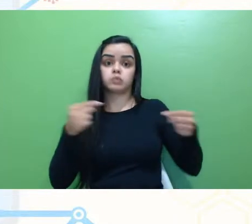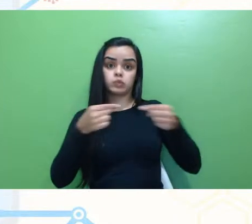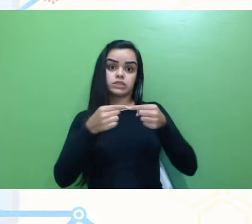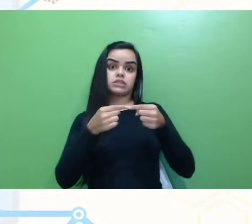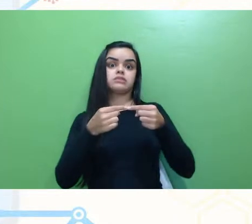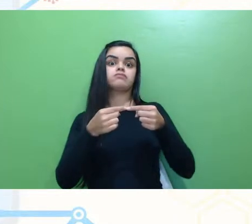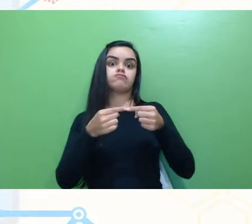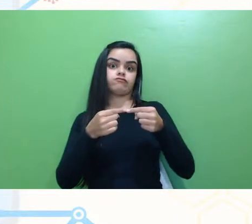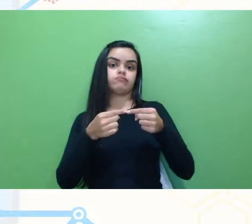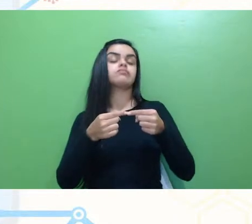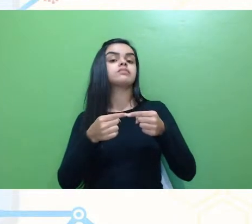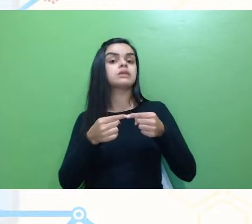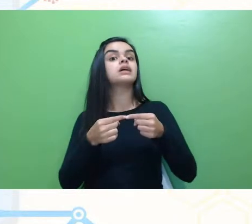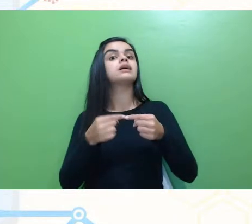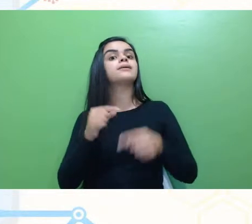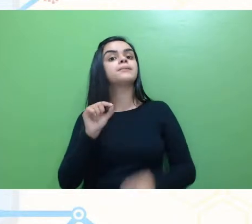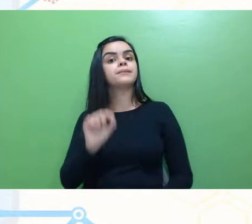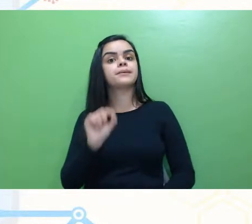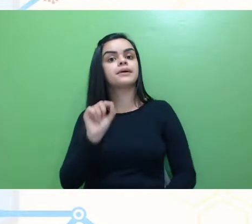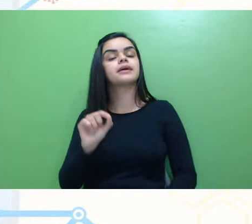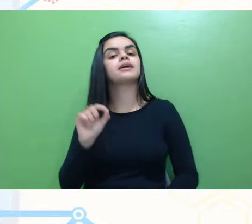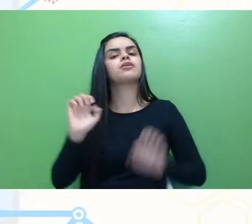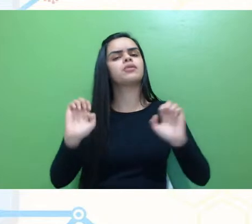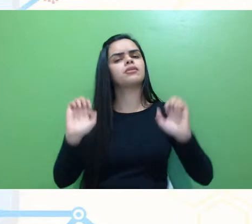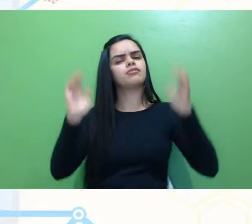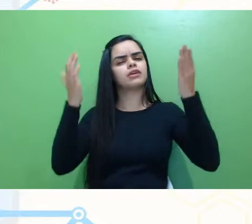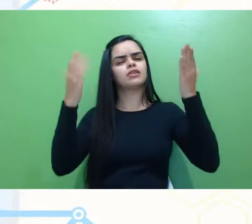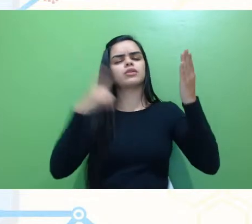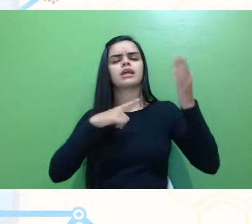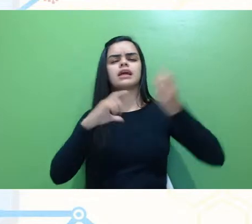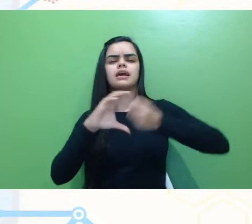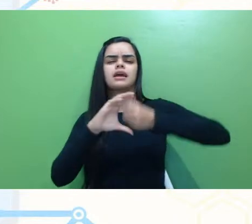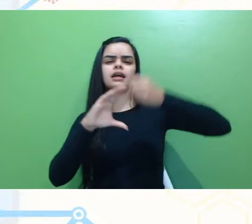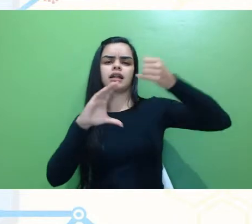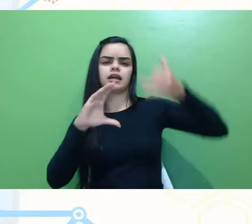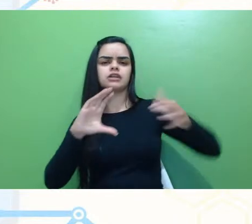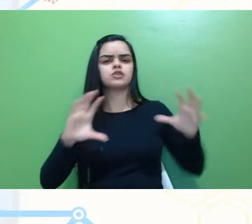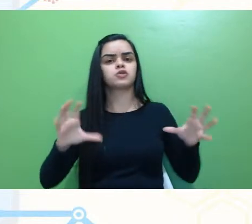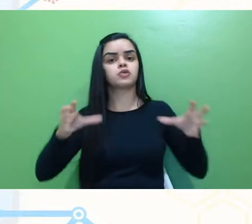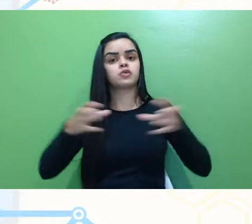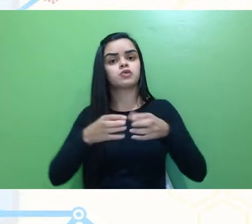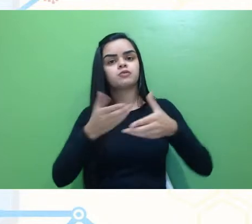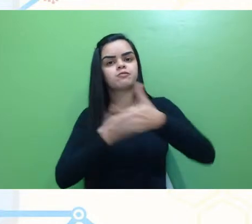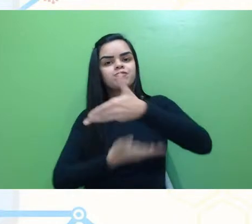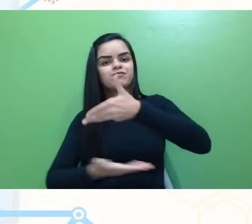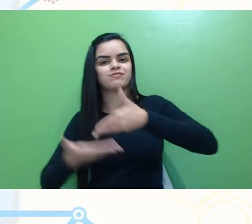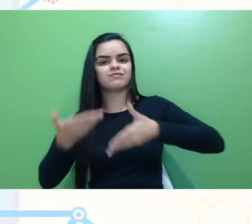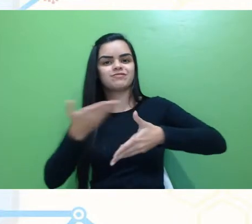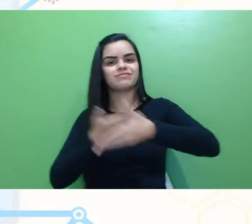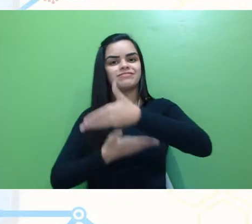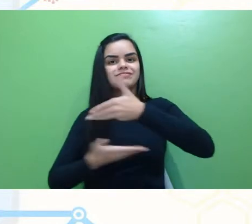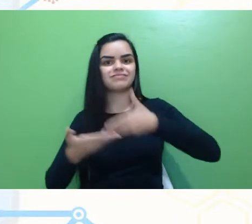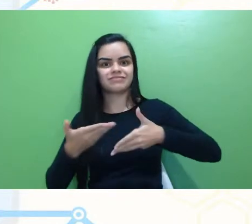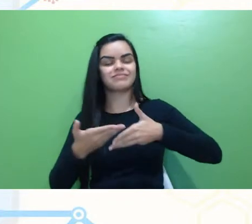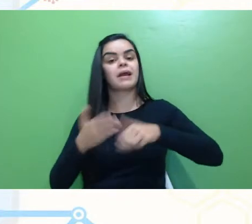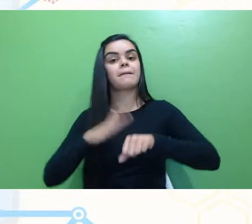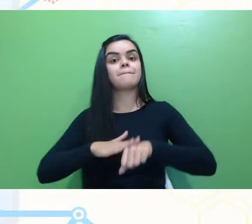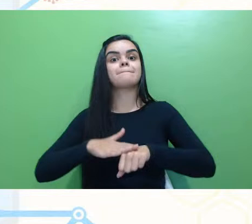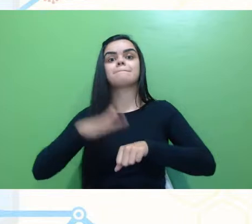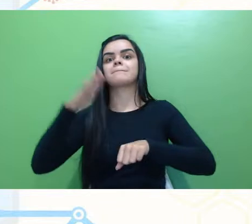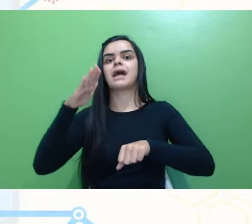então, ele, o evento, ele tem essa característica de coletividade, mas de uma coletividade que extravasa